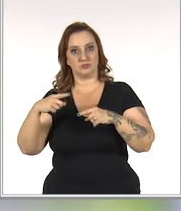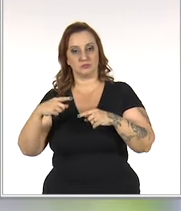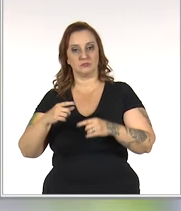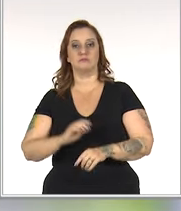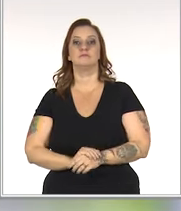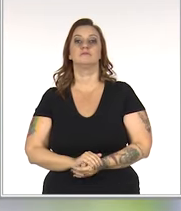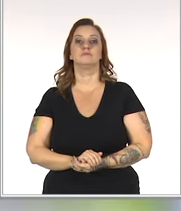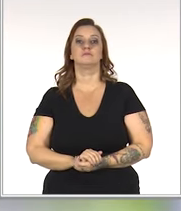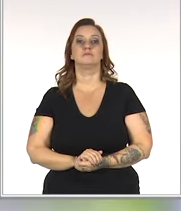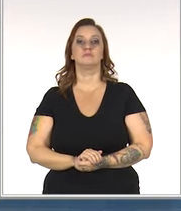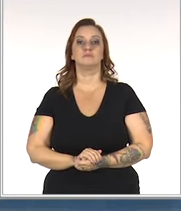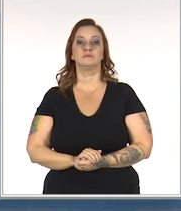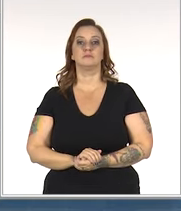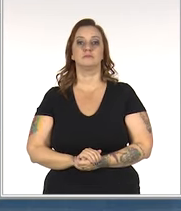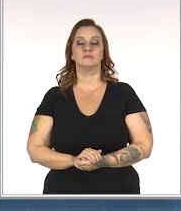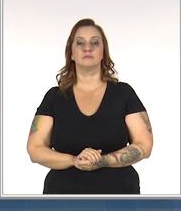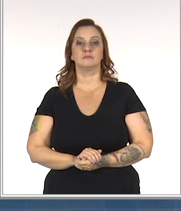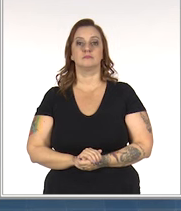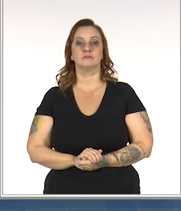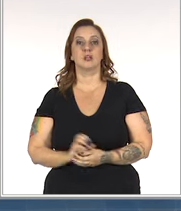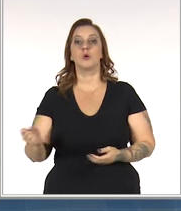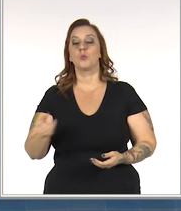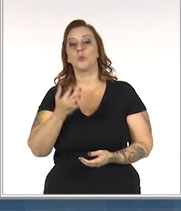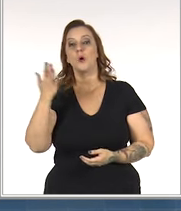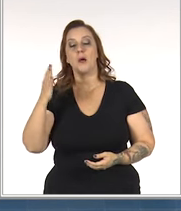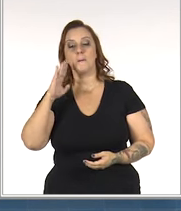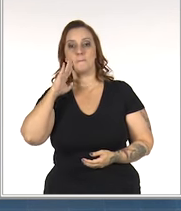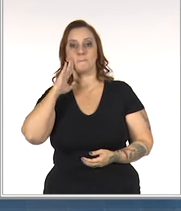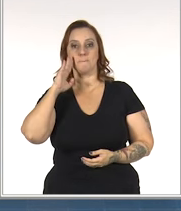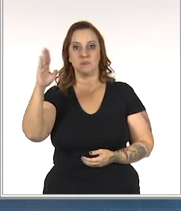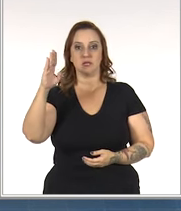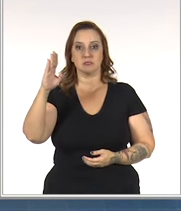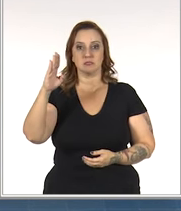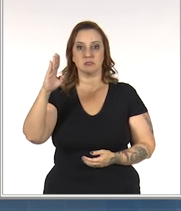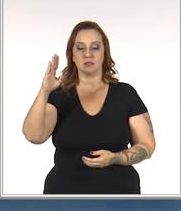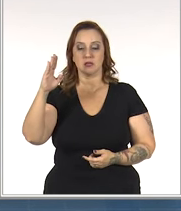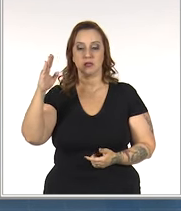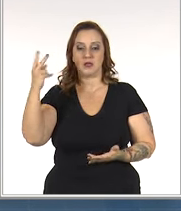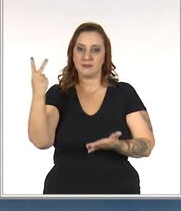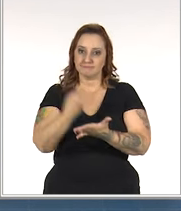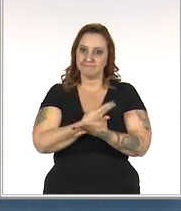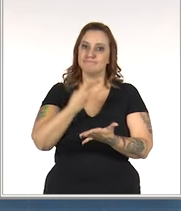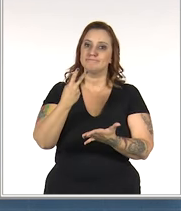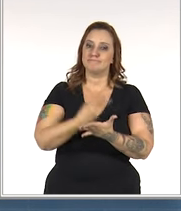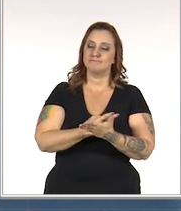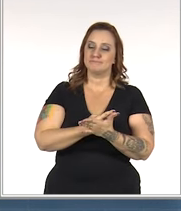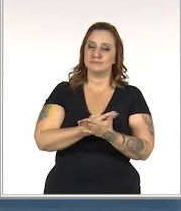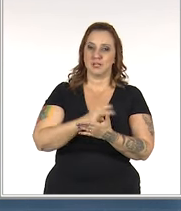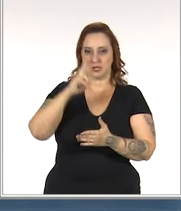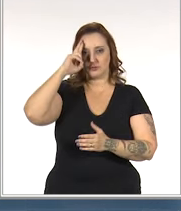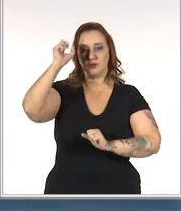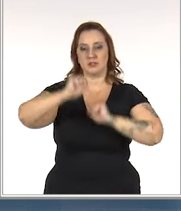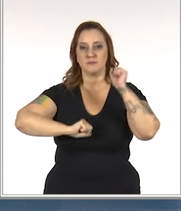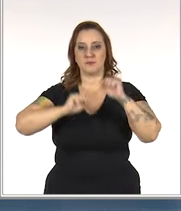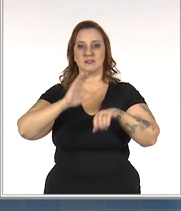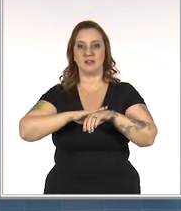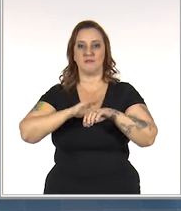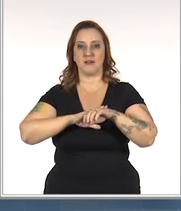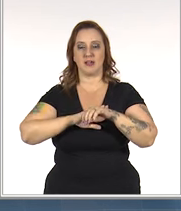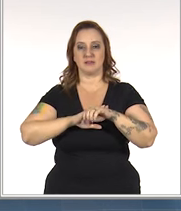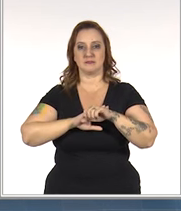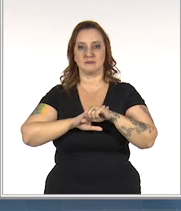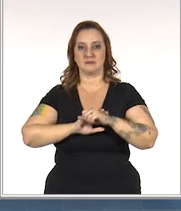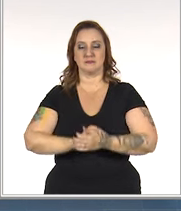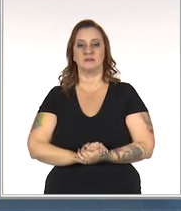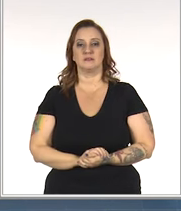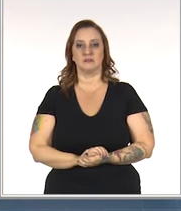geração de caixa. Quais são os principais equívocos que os empresários cometem na gestão de seus